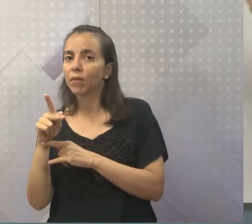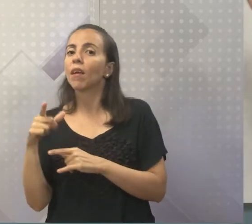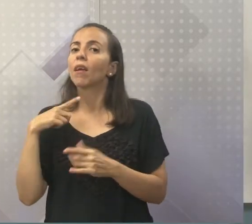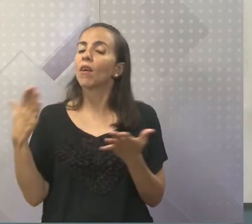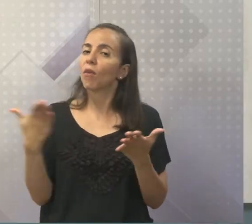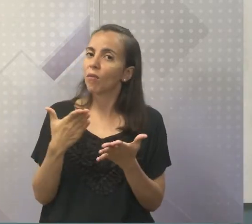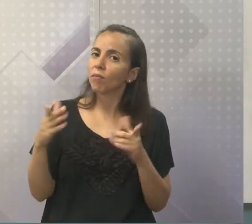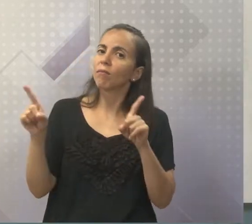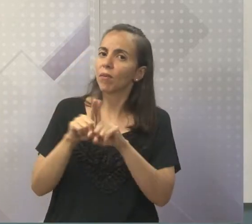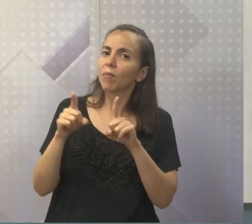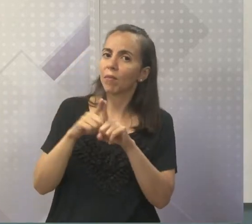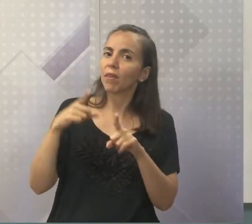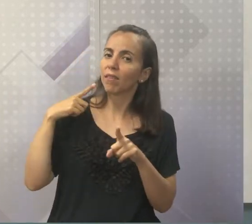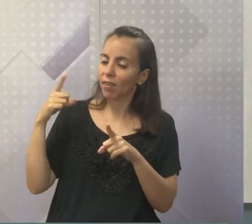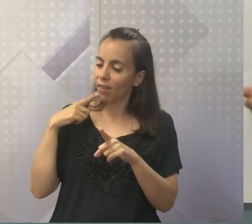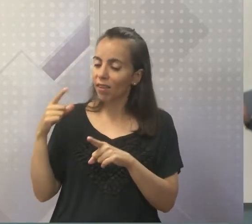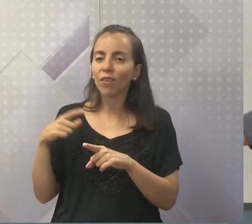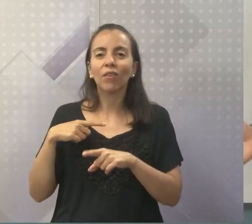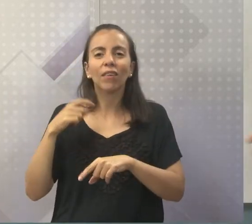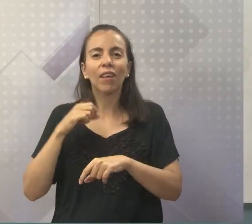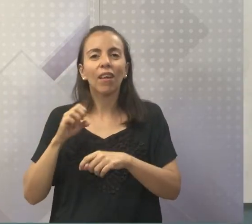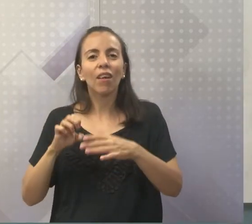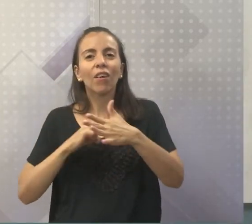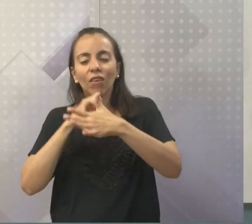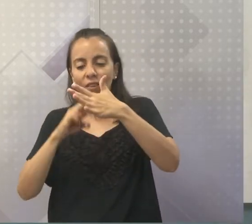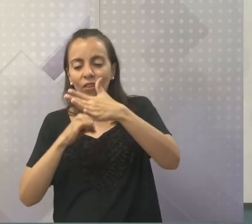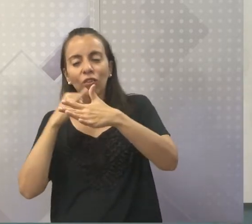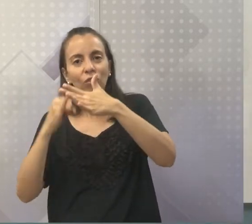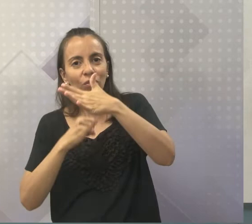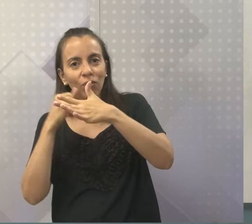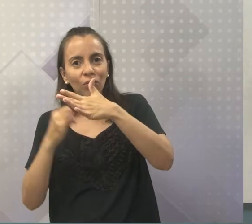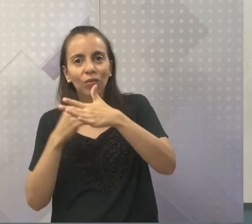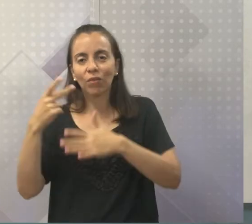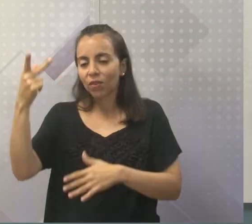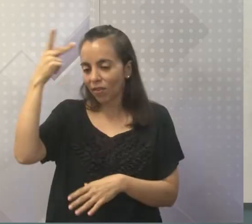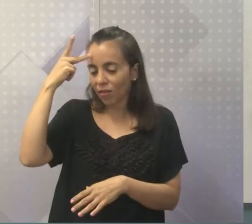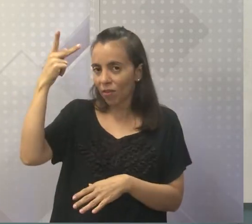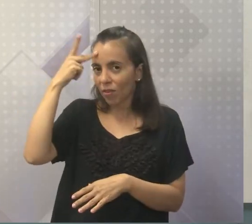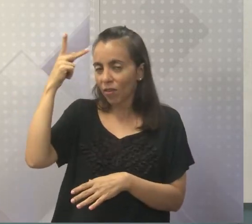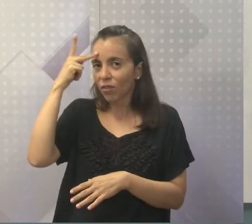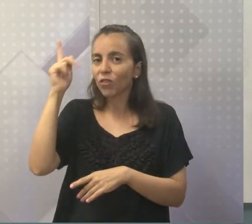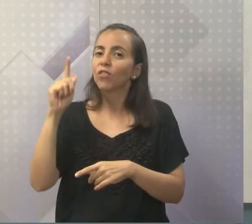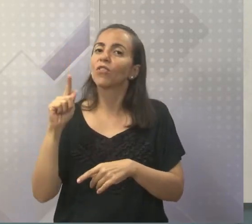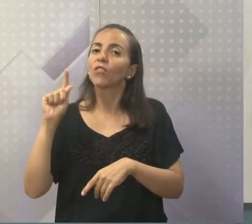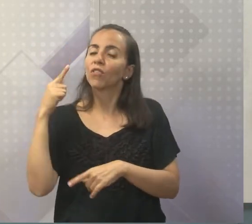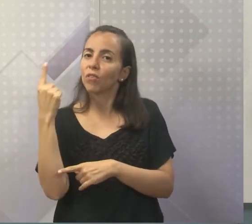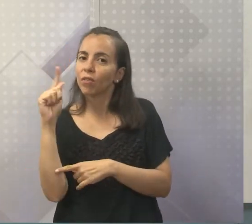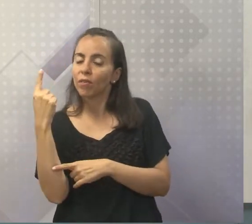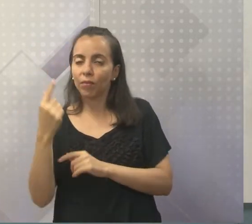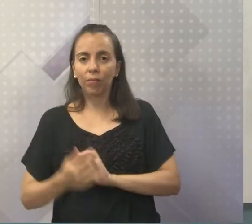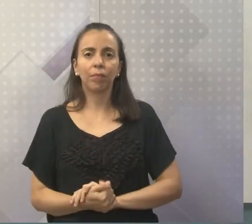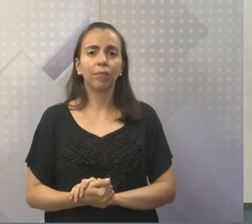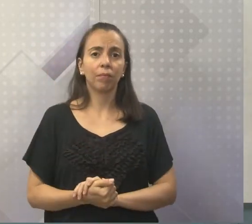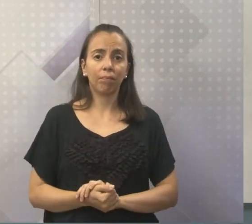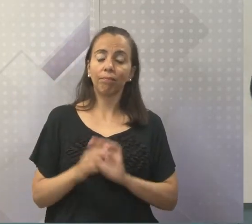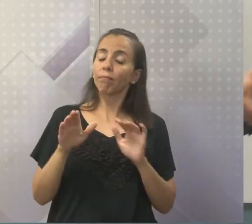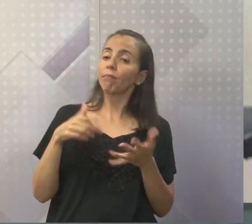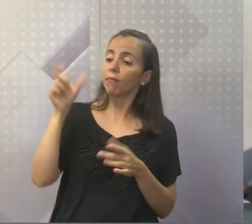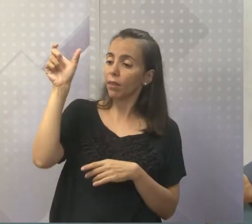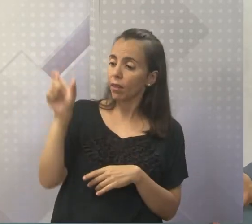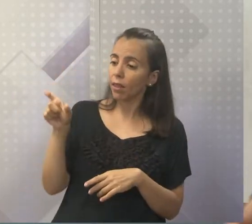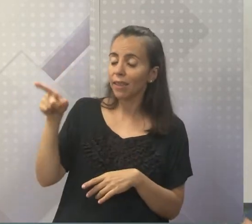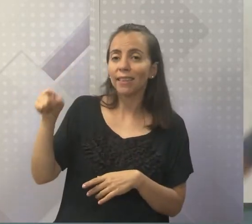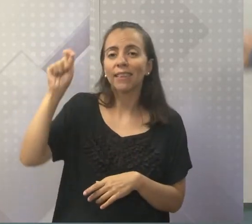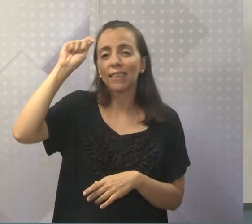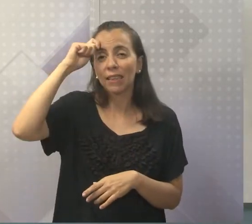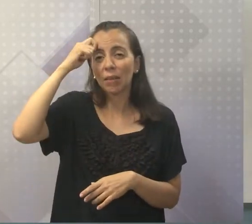Paulo. Olha que coisa linda, pessoal. Enfrentando a sociedade da época, era negro, o racismo era pior do que